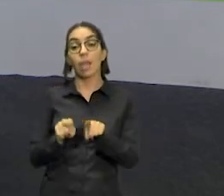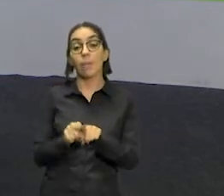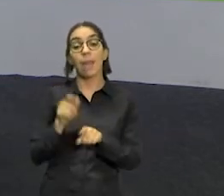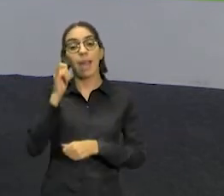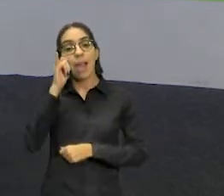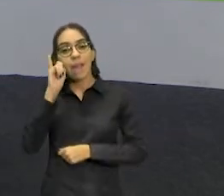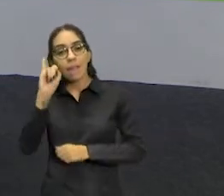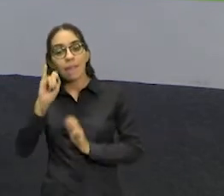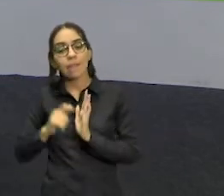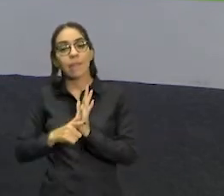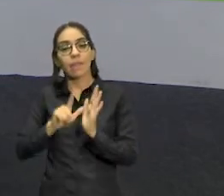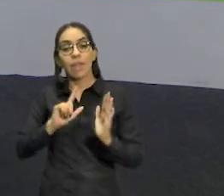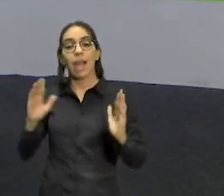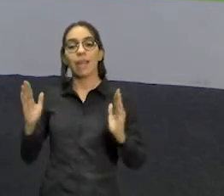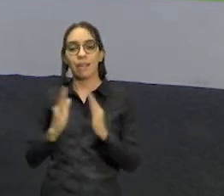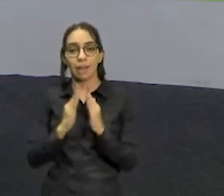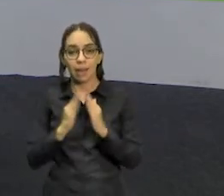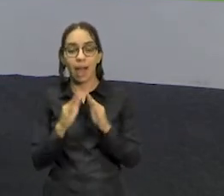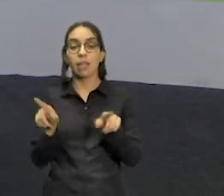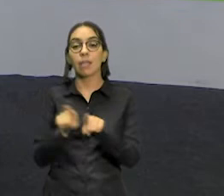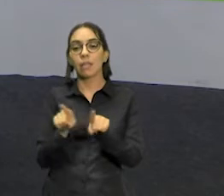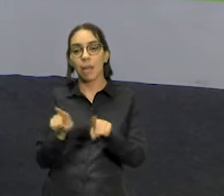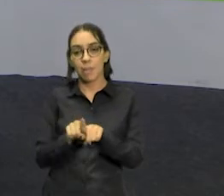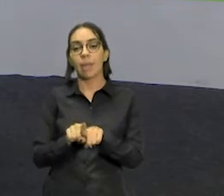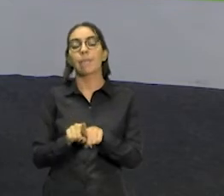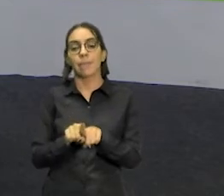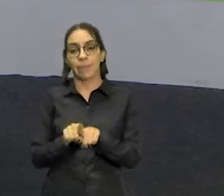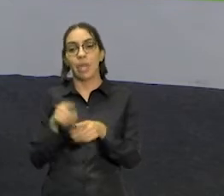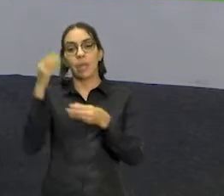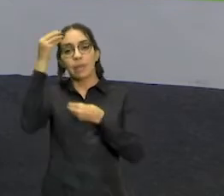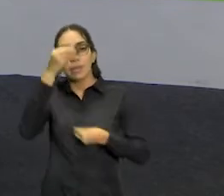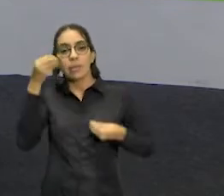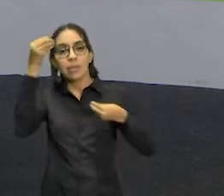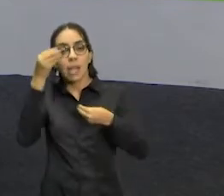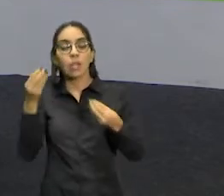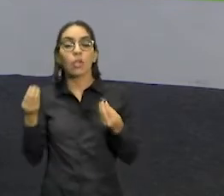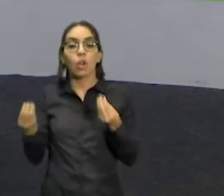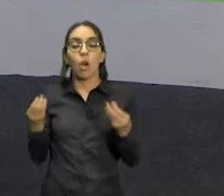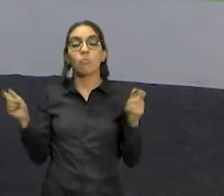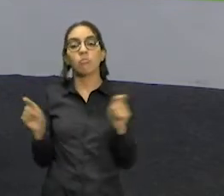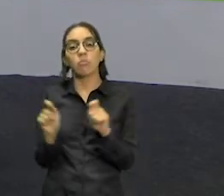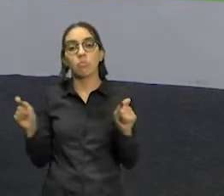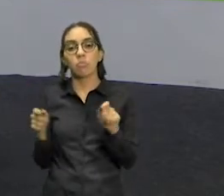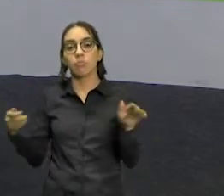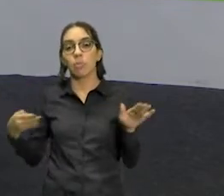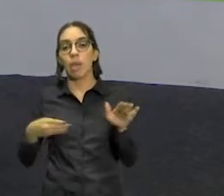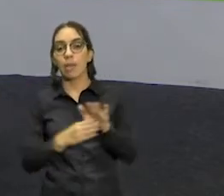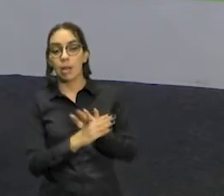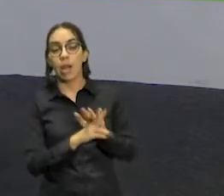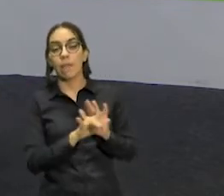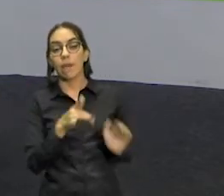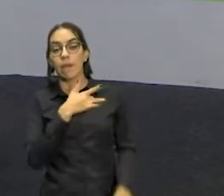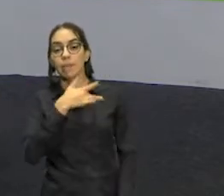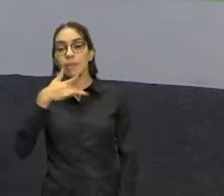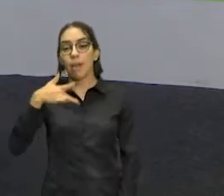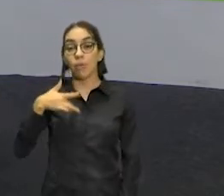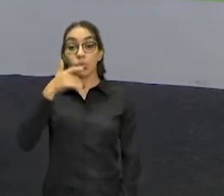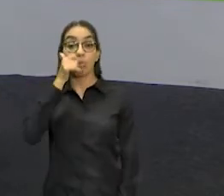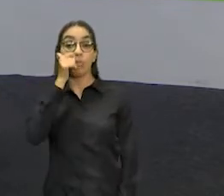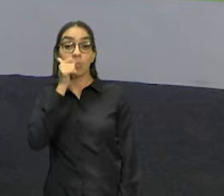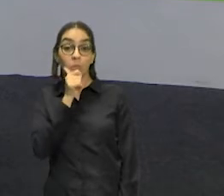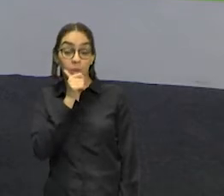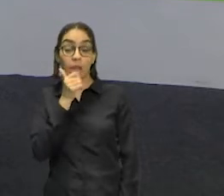doméstica e sexual, o acesso à rede de proteção e promoção da saúde da mulher, em especial à saúde